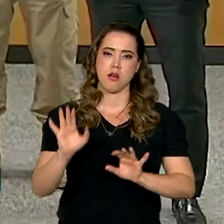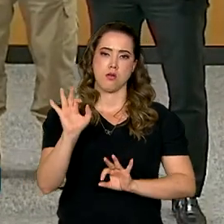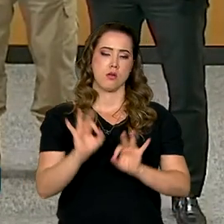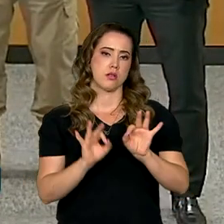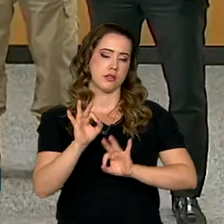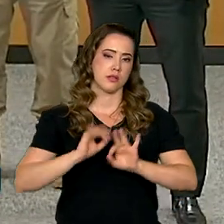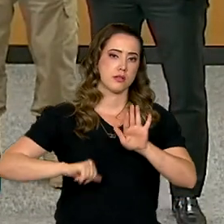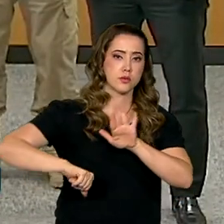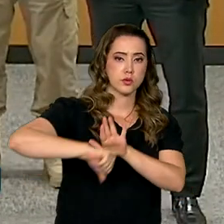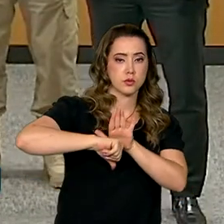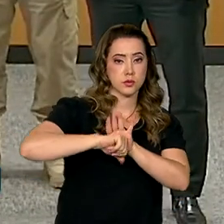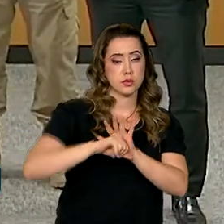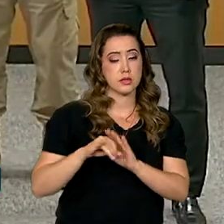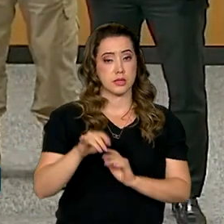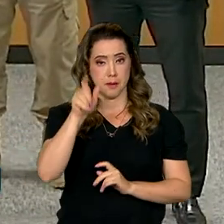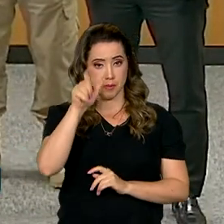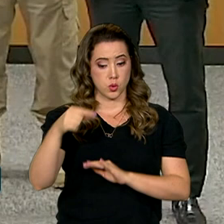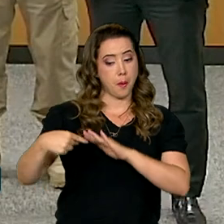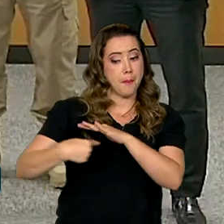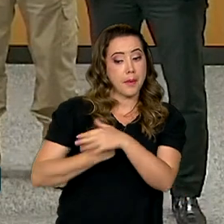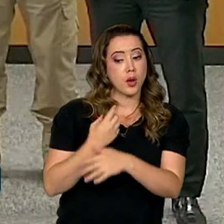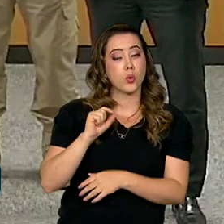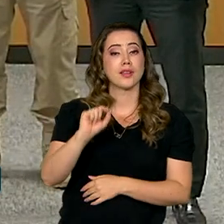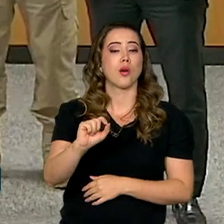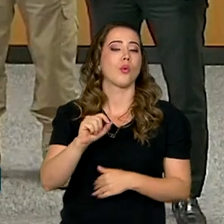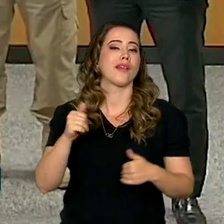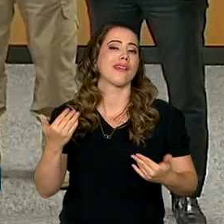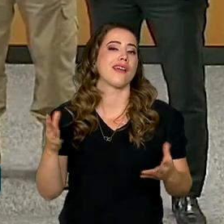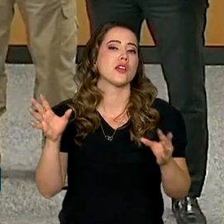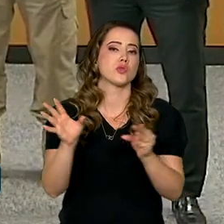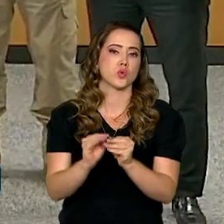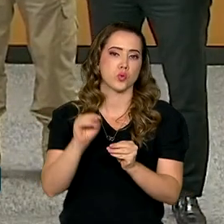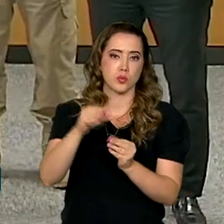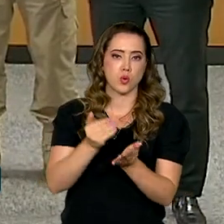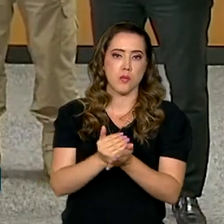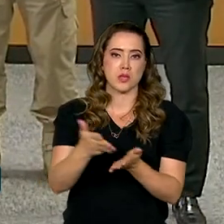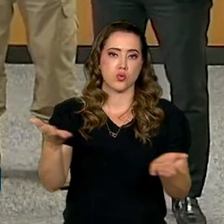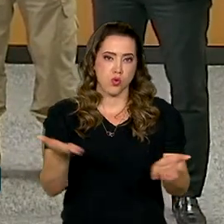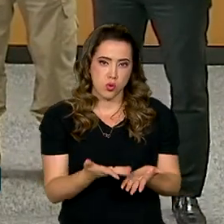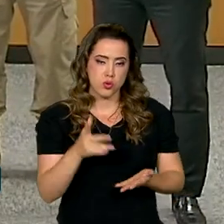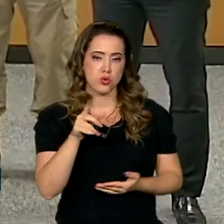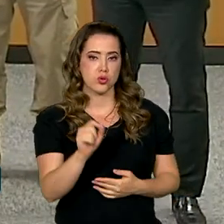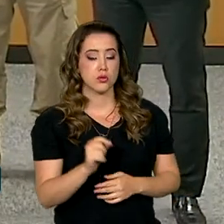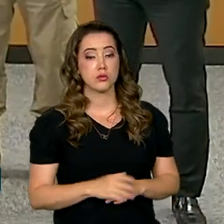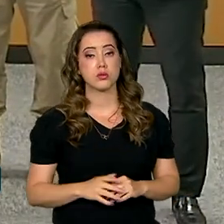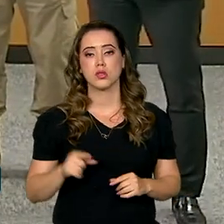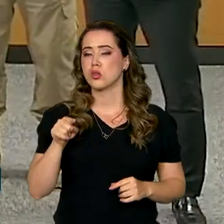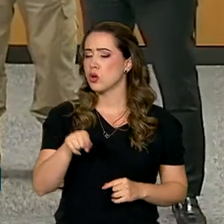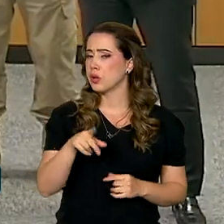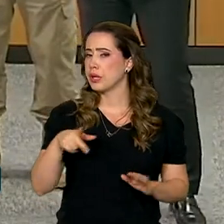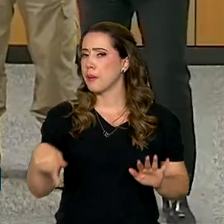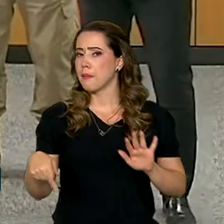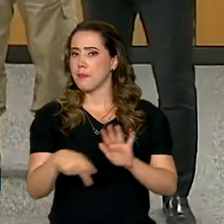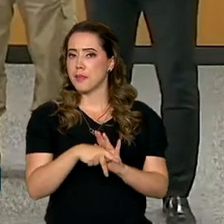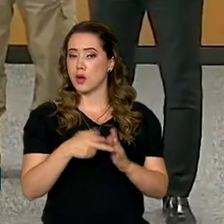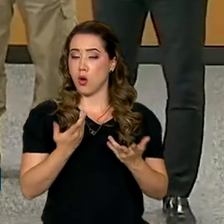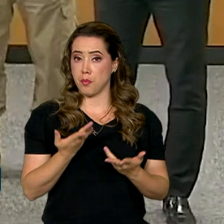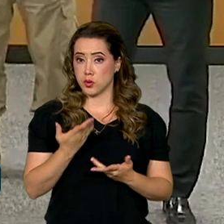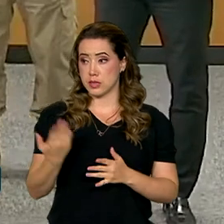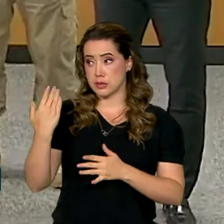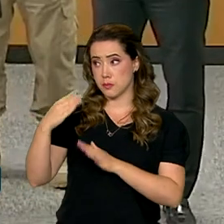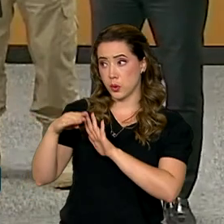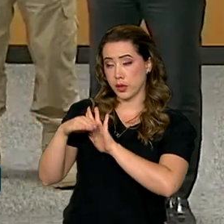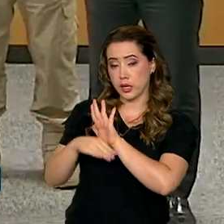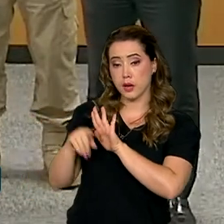organizações criminosas. Se alguém me perguntar o que singulariza o lançamento de hoje, o que é próprio do Enfoque é